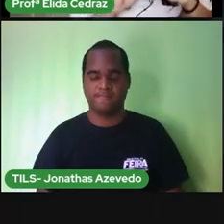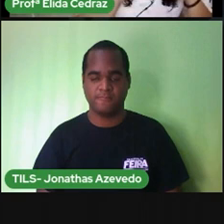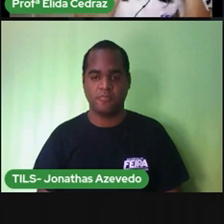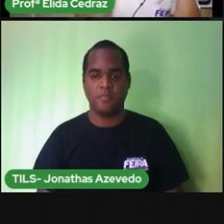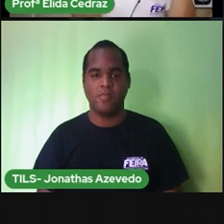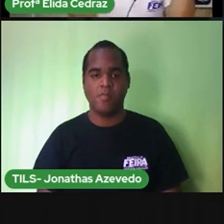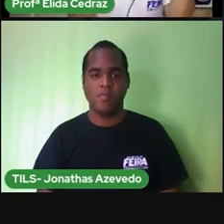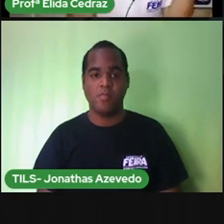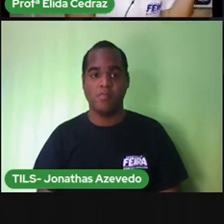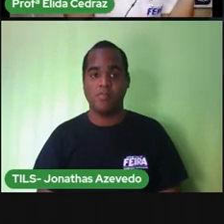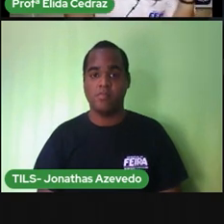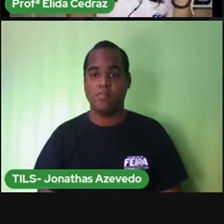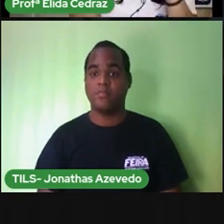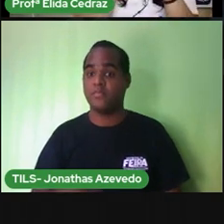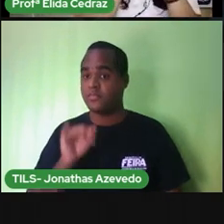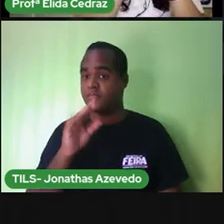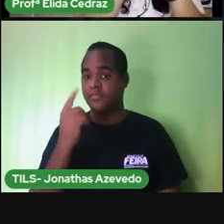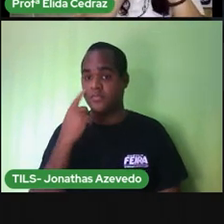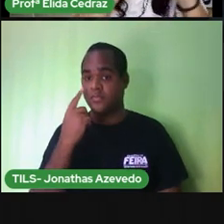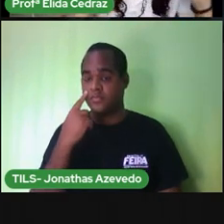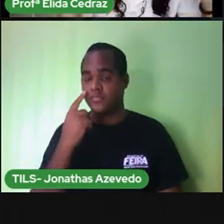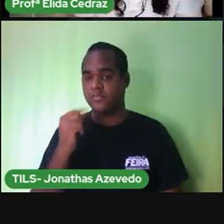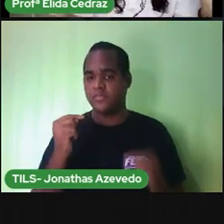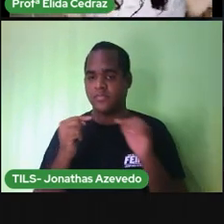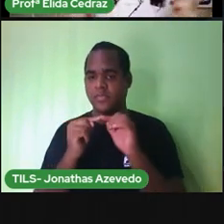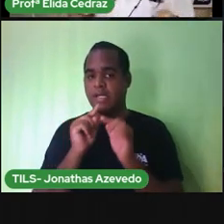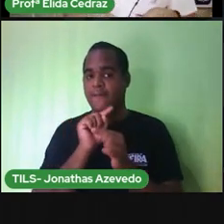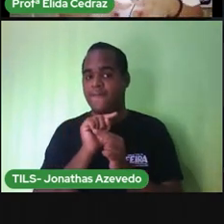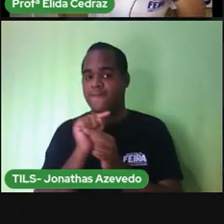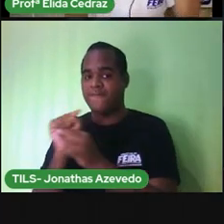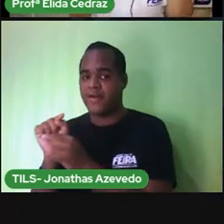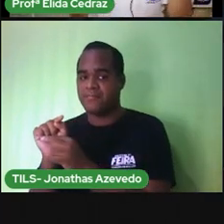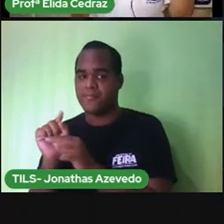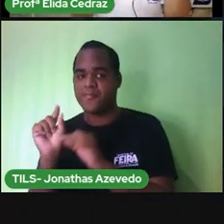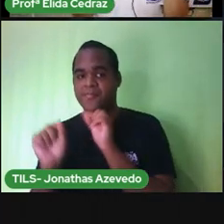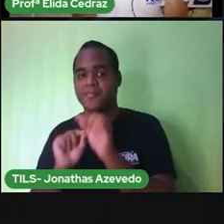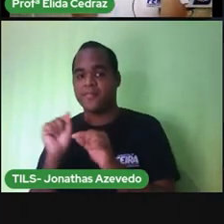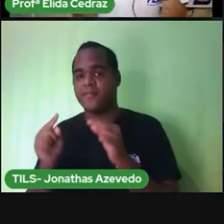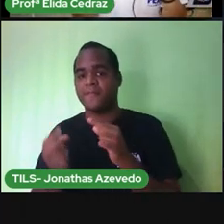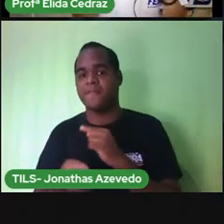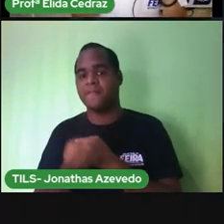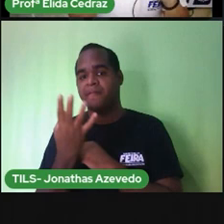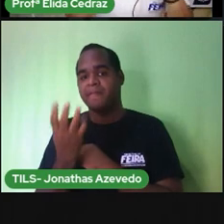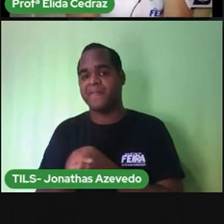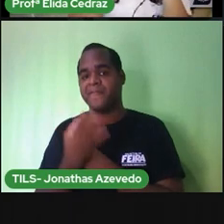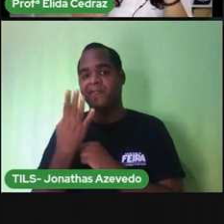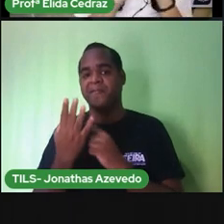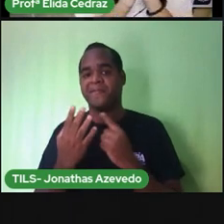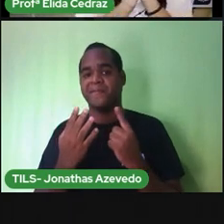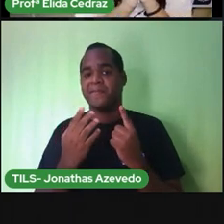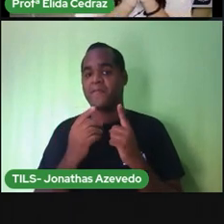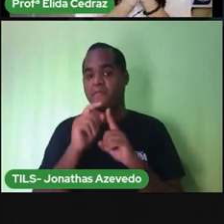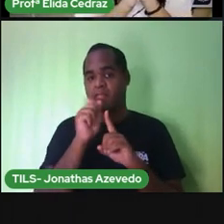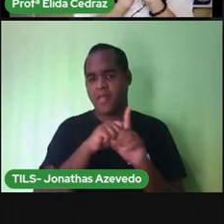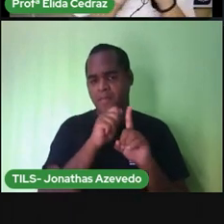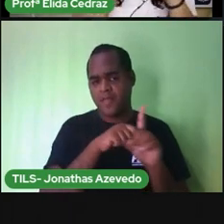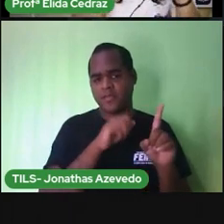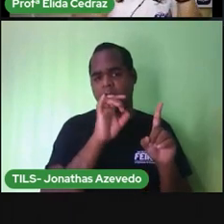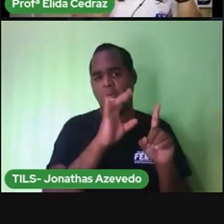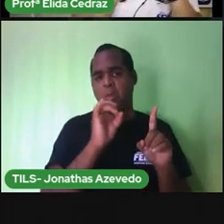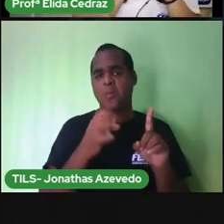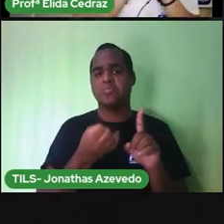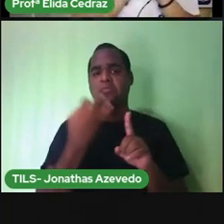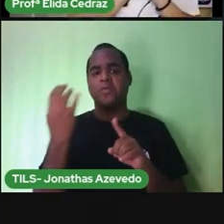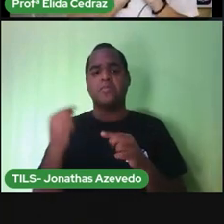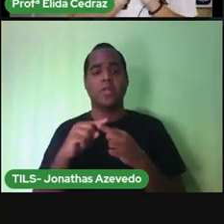fazer uma linha. Passar uma linha aí embaixo. Da quantidade de meses que dura cada estação.